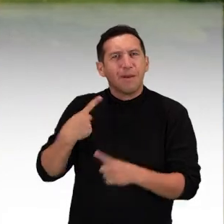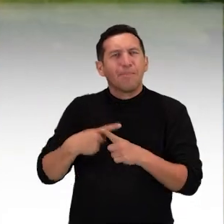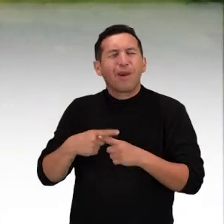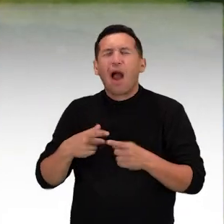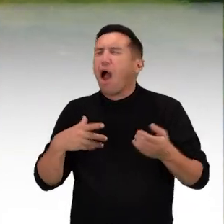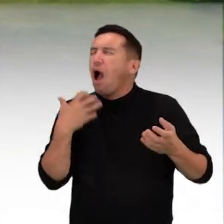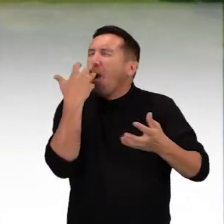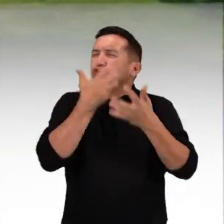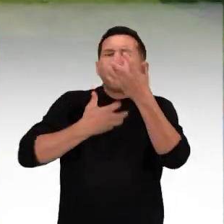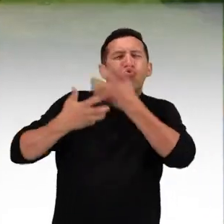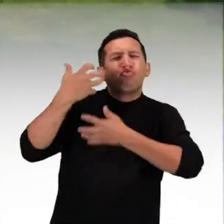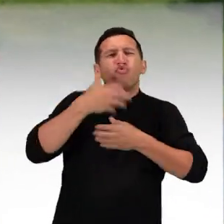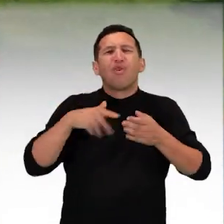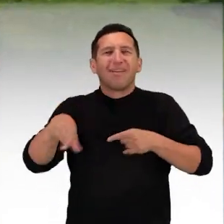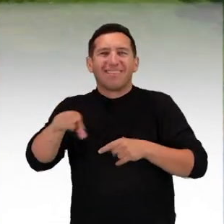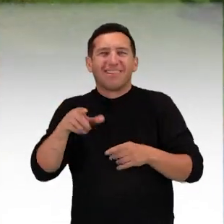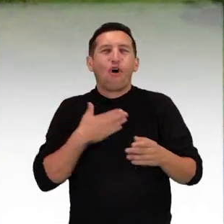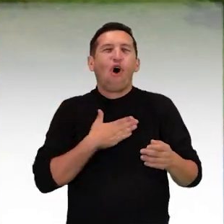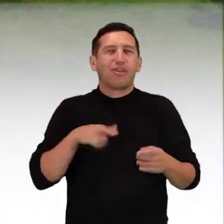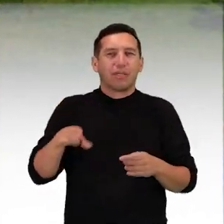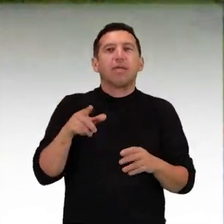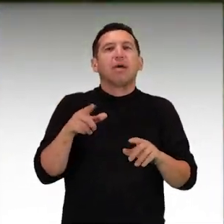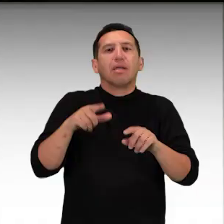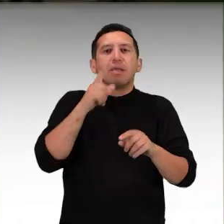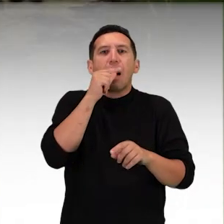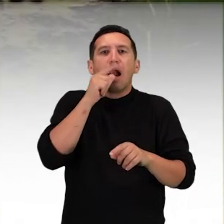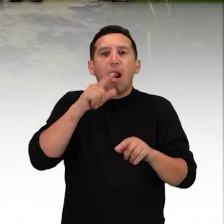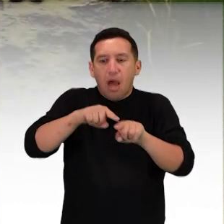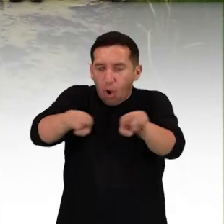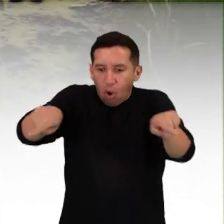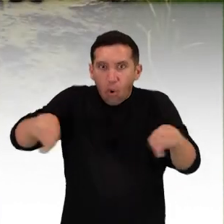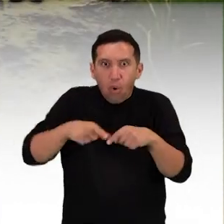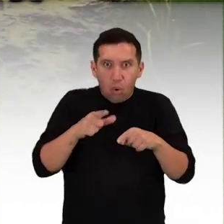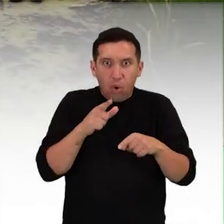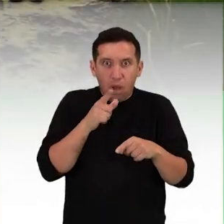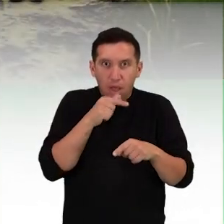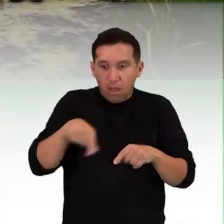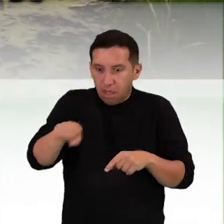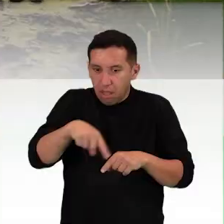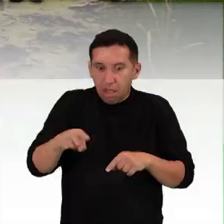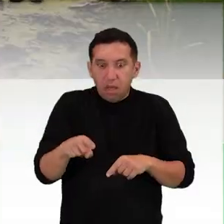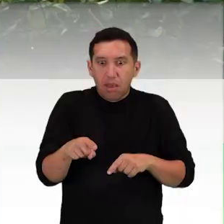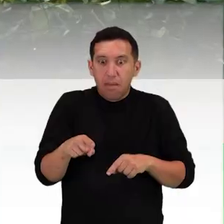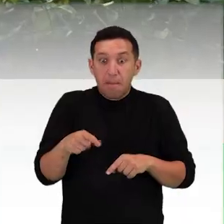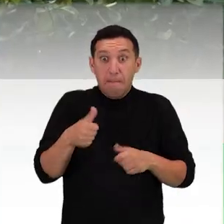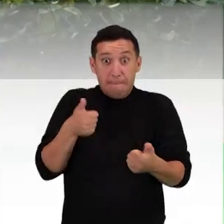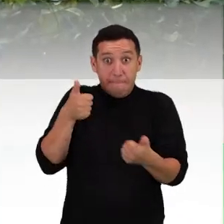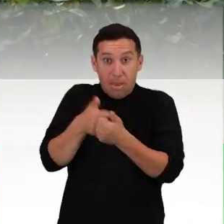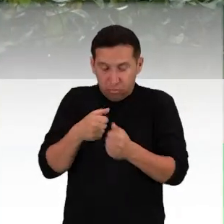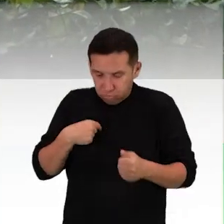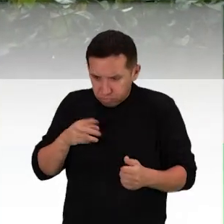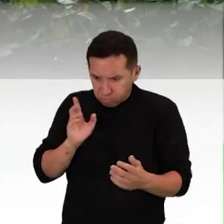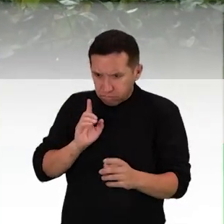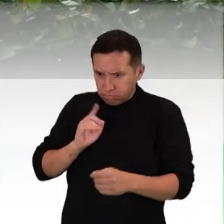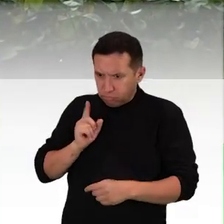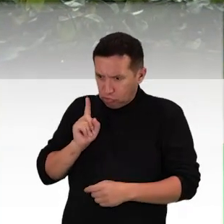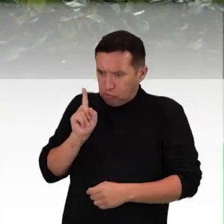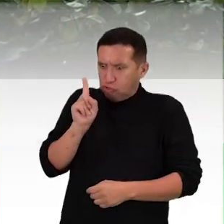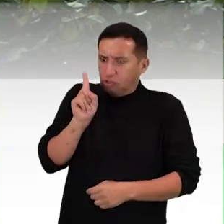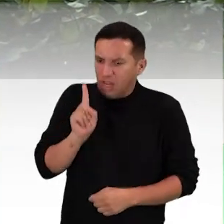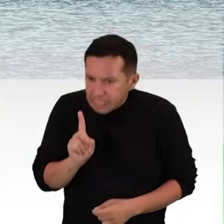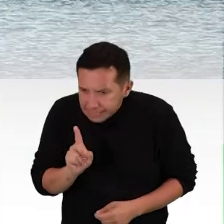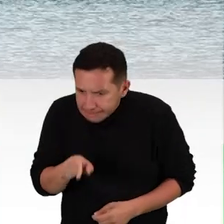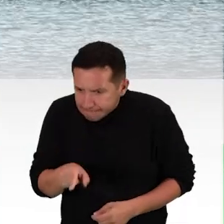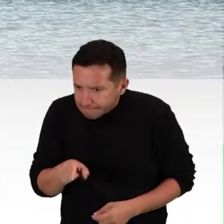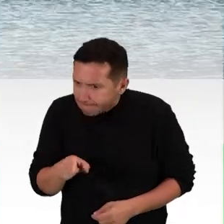Cantada em verso e prosa no hino da cidade de Florianópolis, a mesma Lagoa, quando vista de perto, não se mostra tão atraente